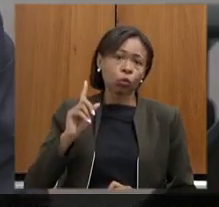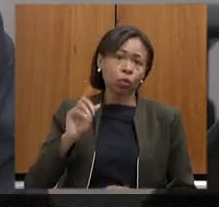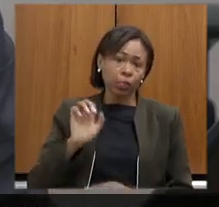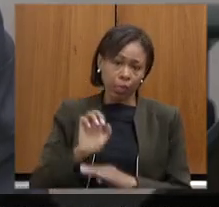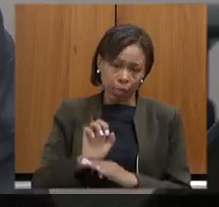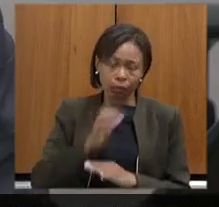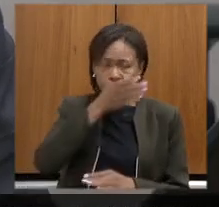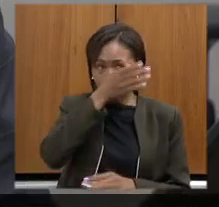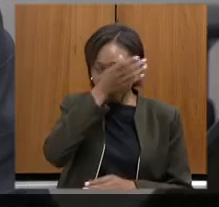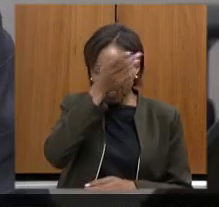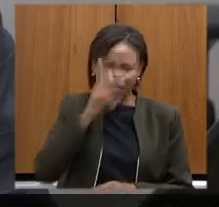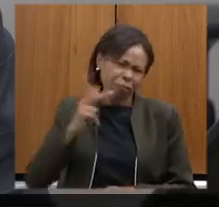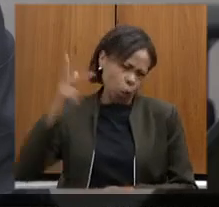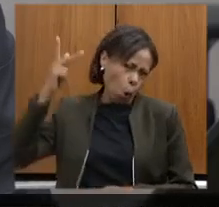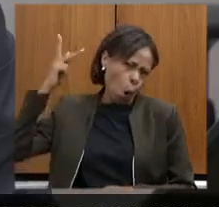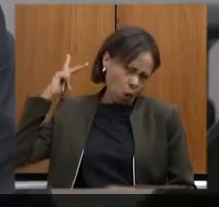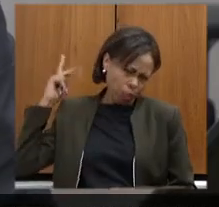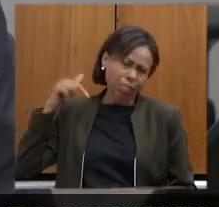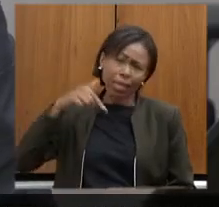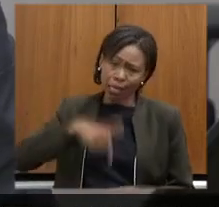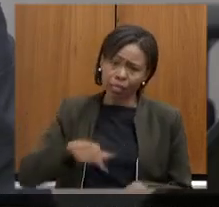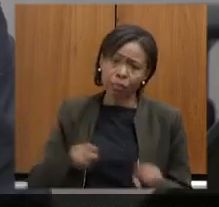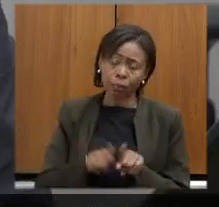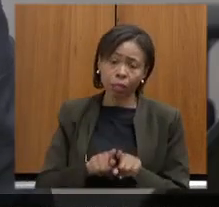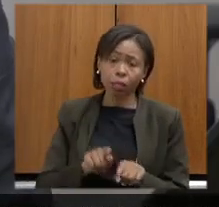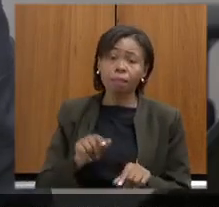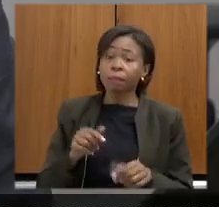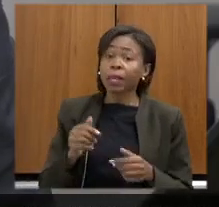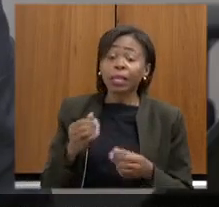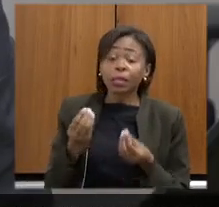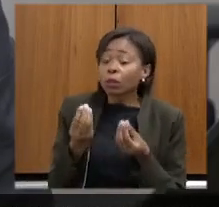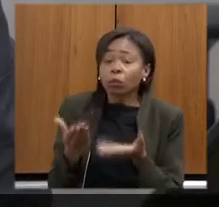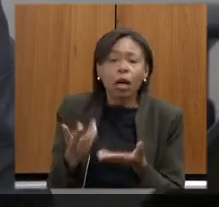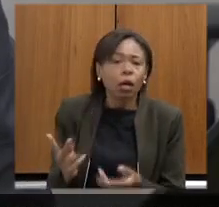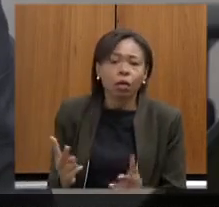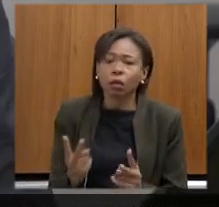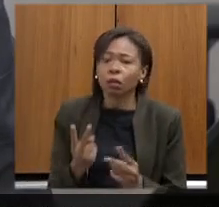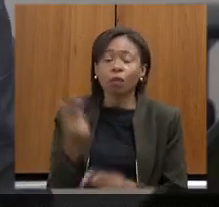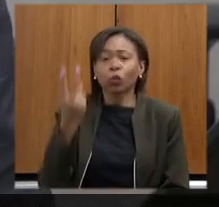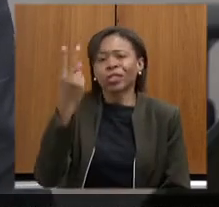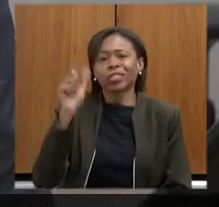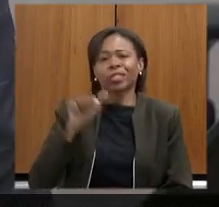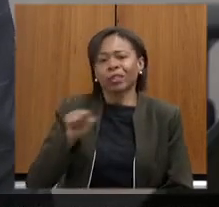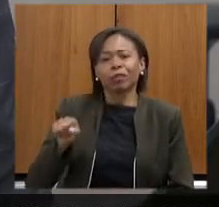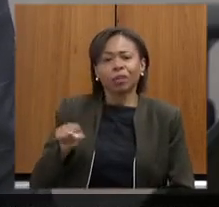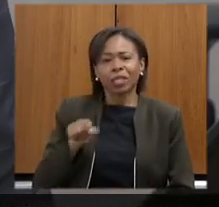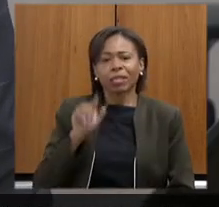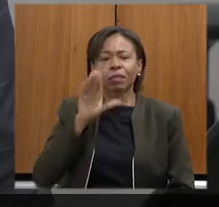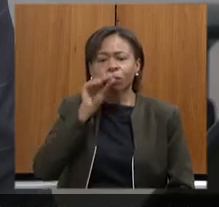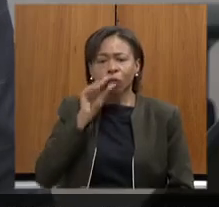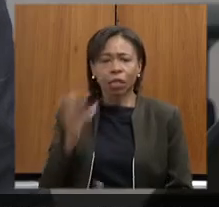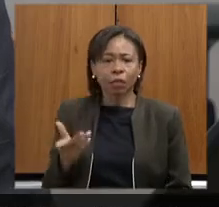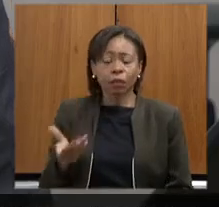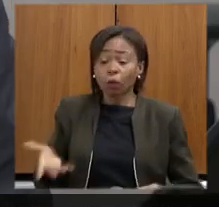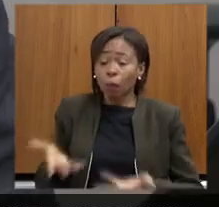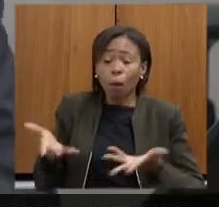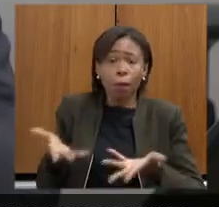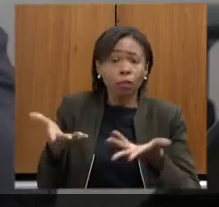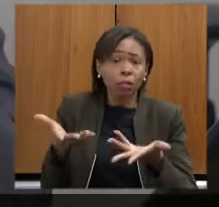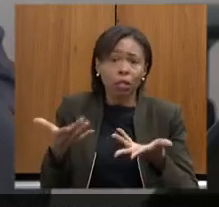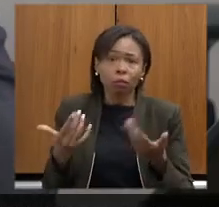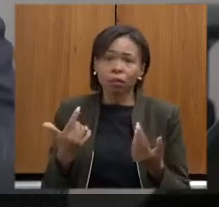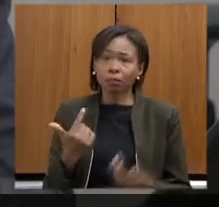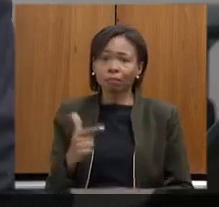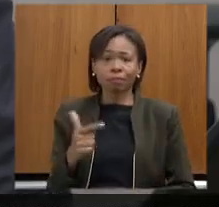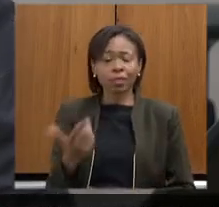eu estou falando historicamente não os valorizam como deve valorizar não os motiva como deve motivar um